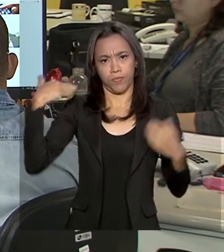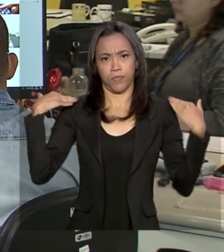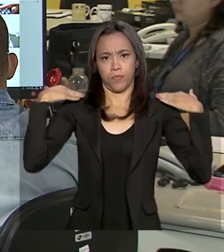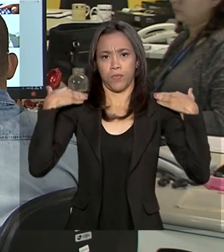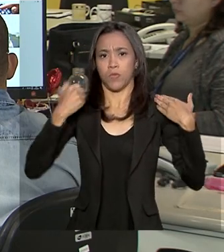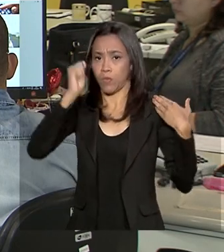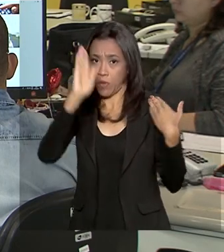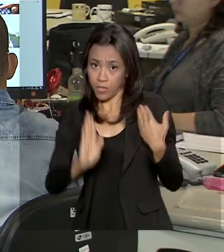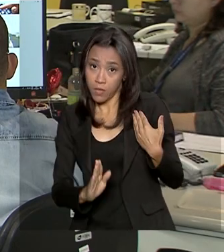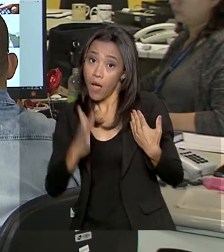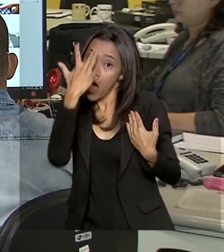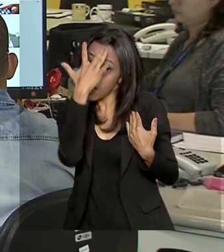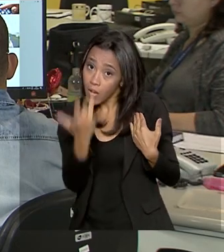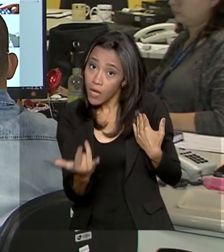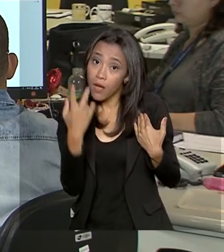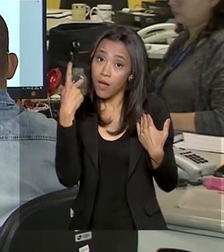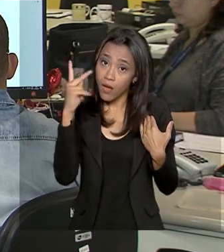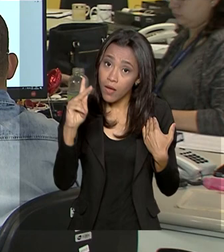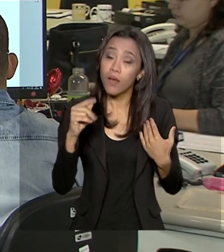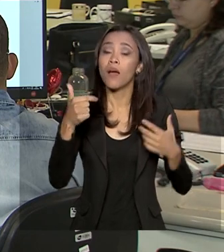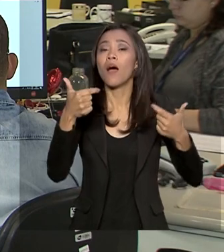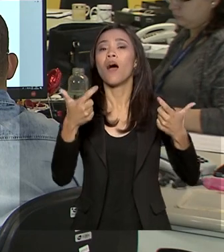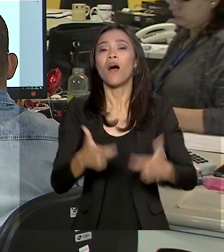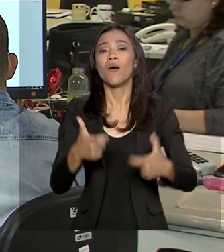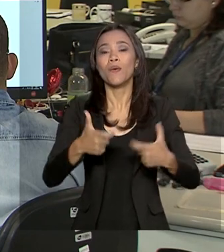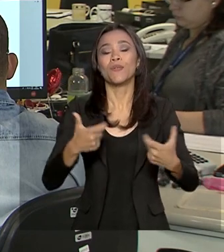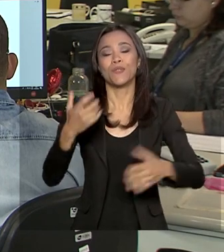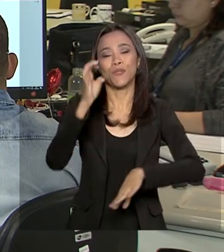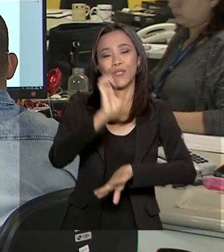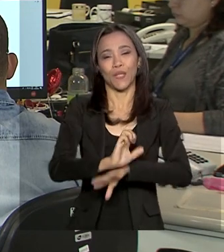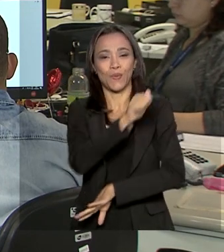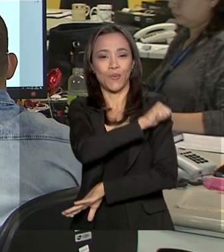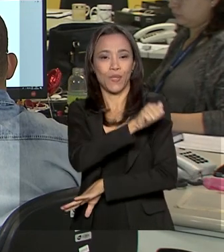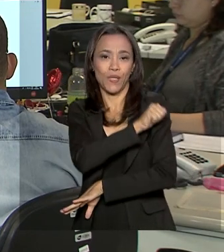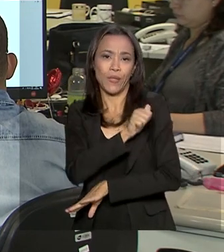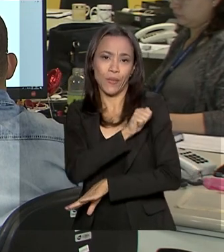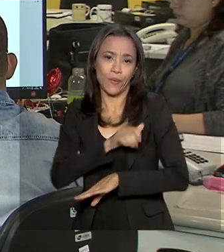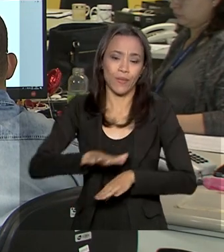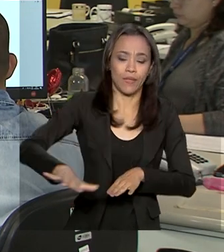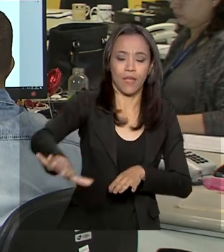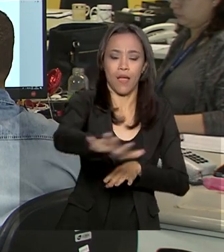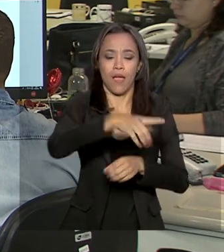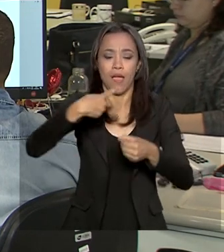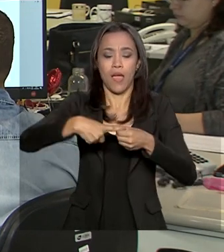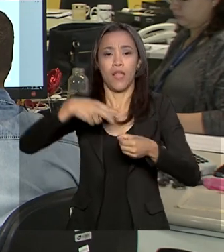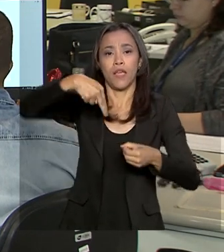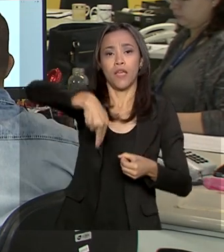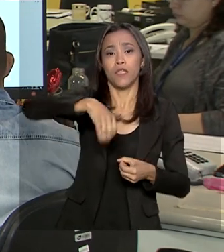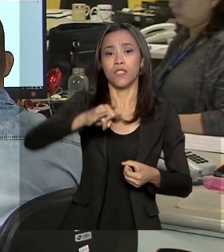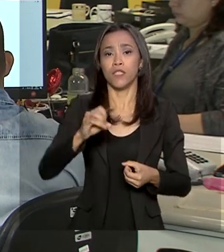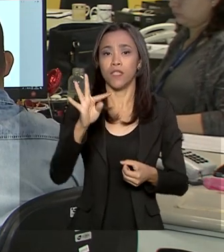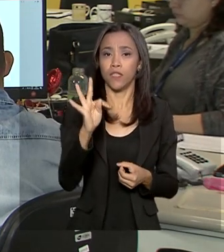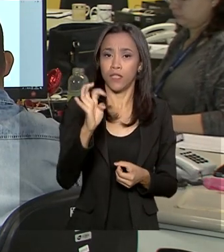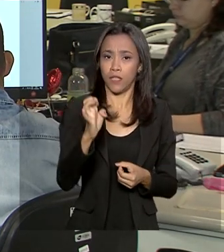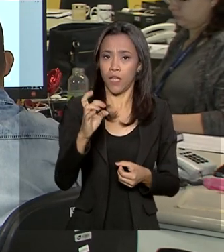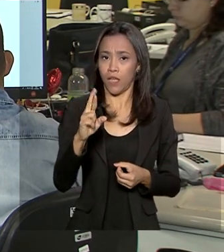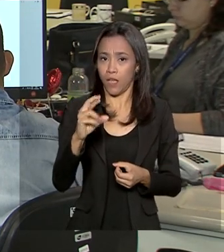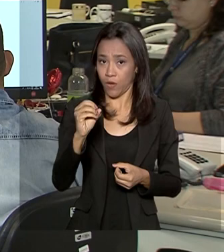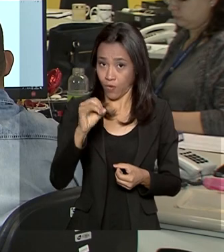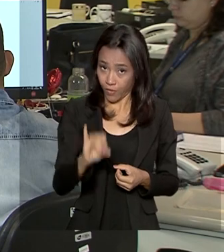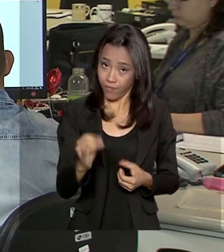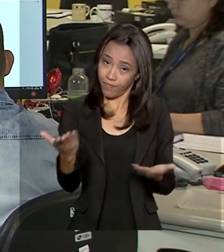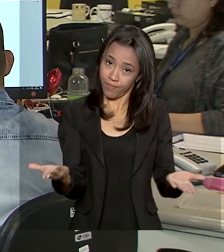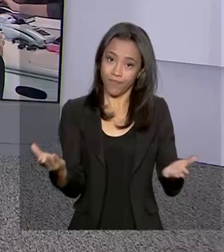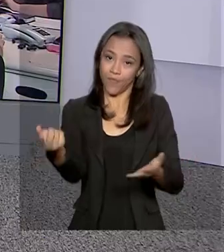amanhã na praia de Caraí, em Niterói, no Grande Rio. Lá será feito um grande mutirão de limpeza. Voltamos com você,